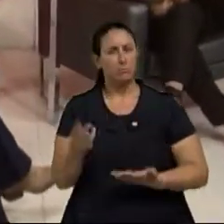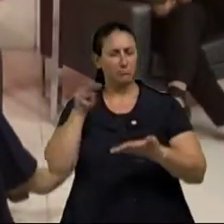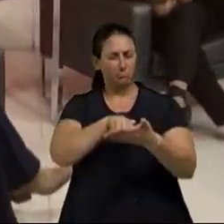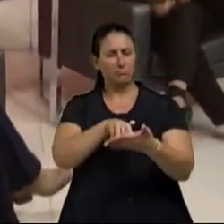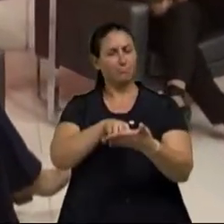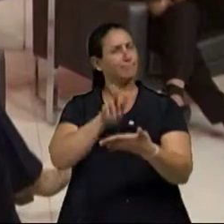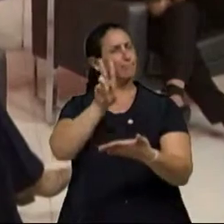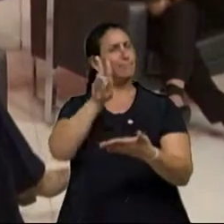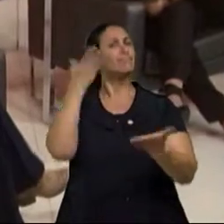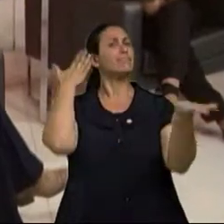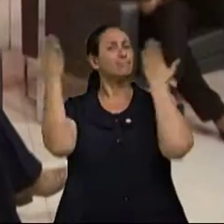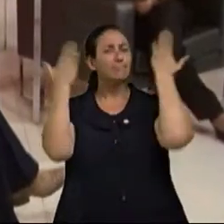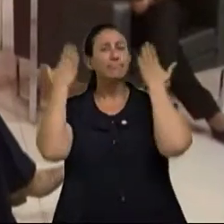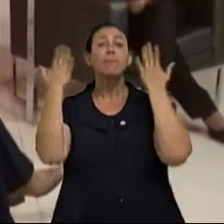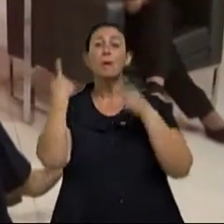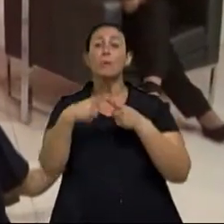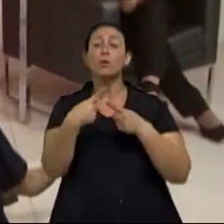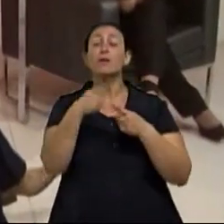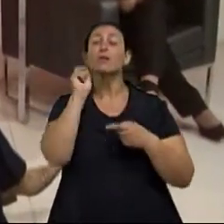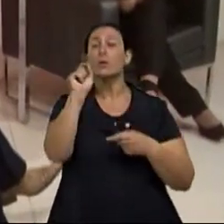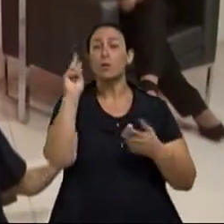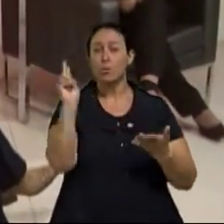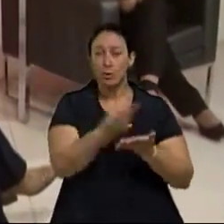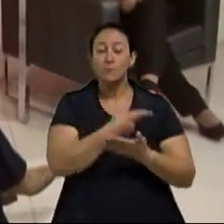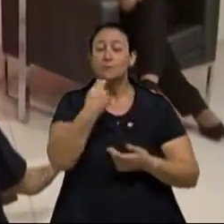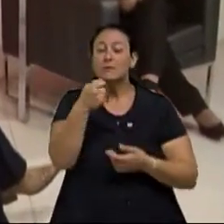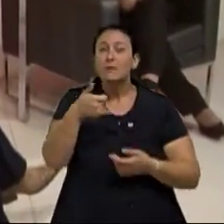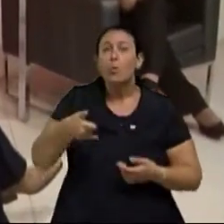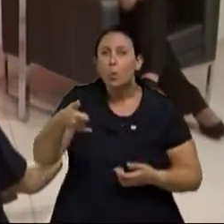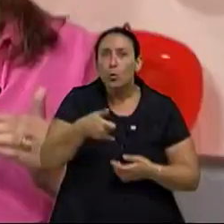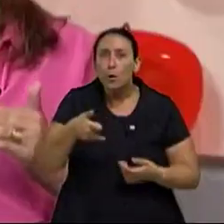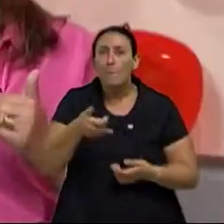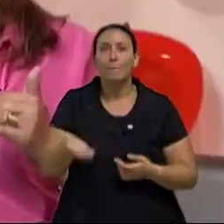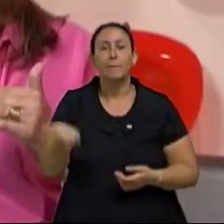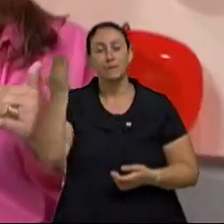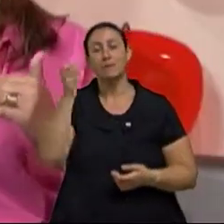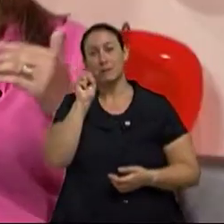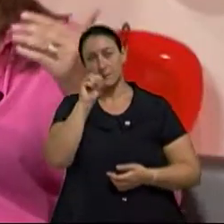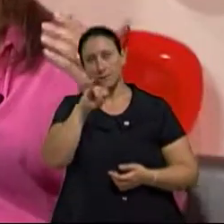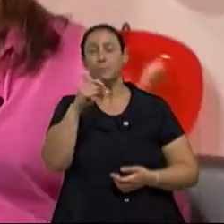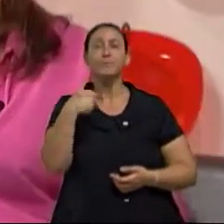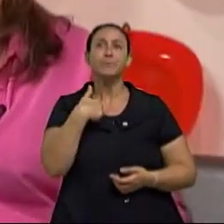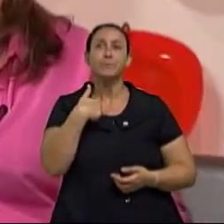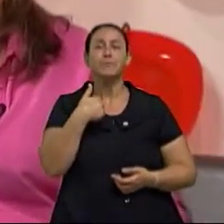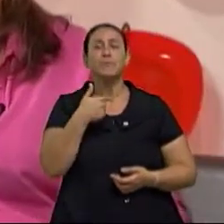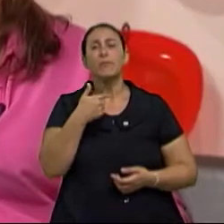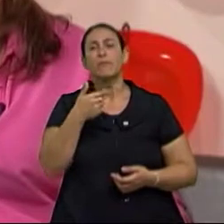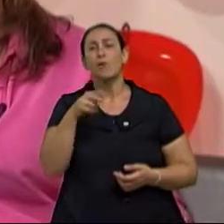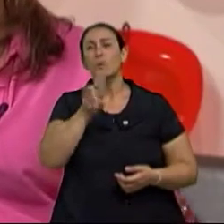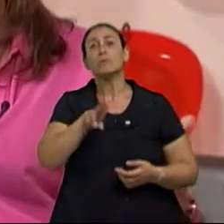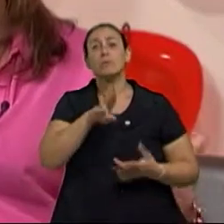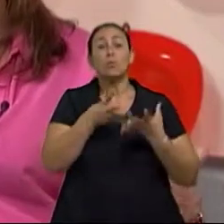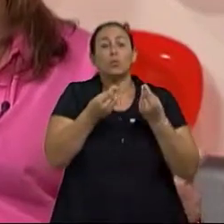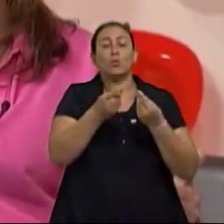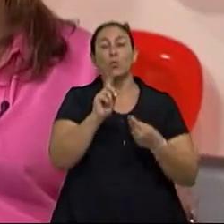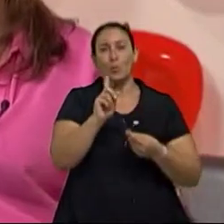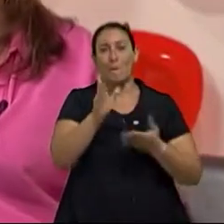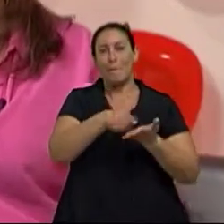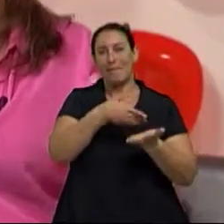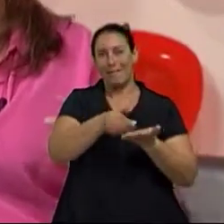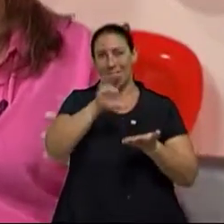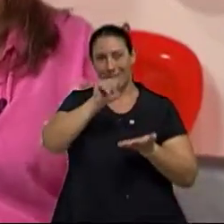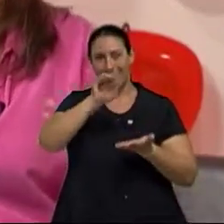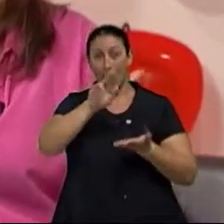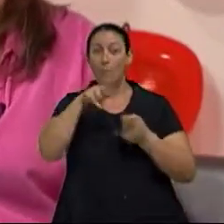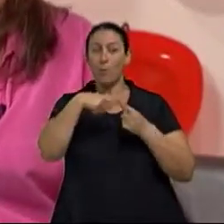um teor a mais de gordura nesse chocolate. Para eu não usar mais manteiga de cacau, que é caro,